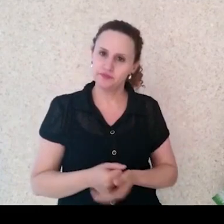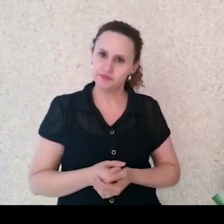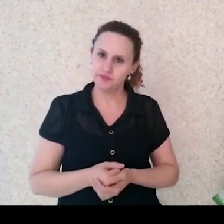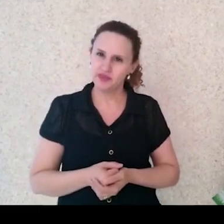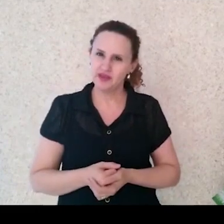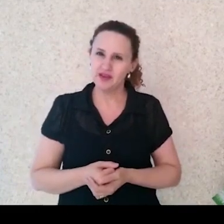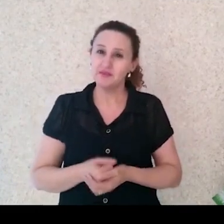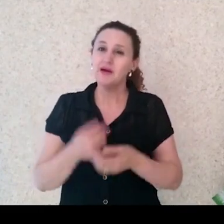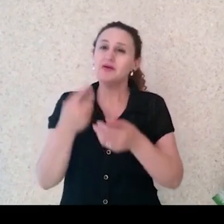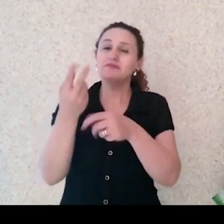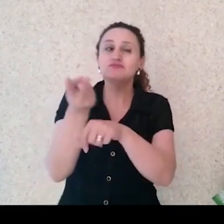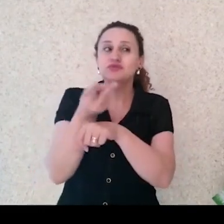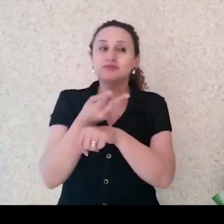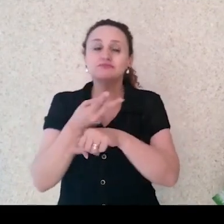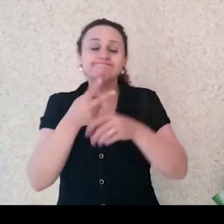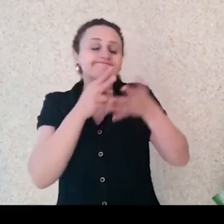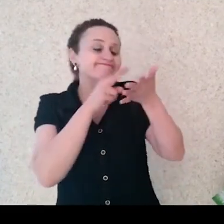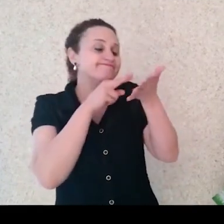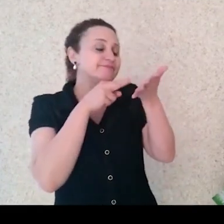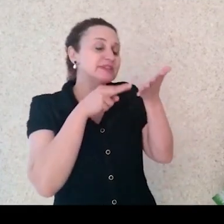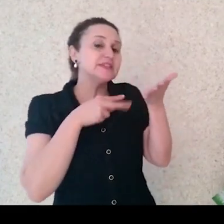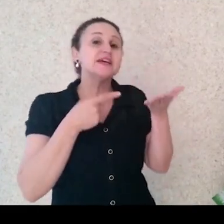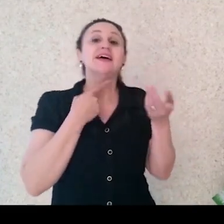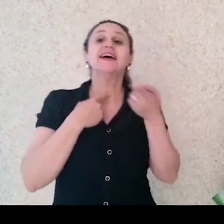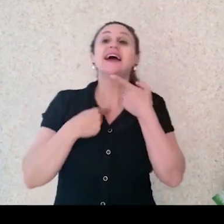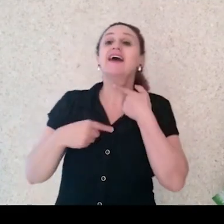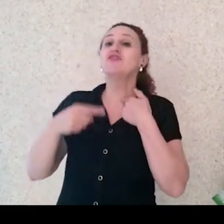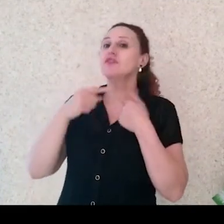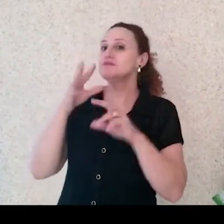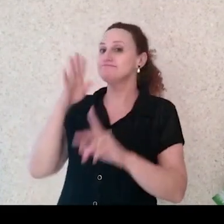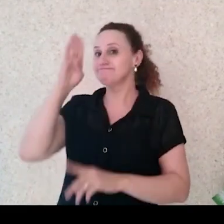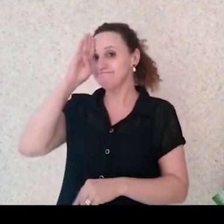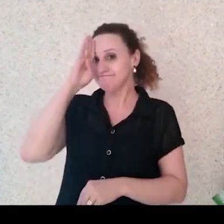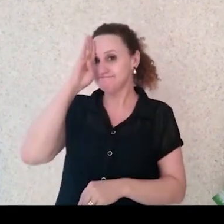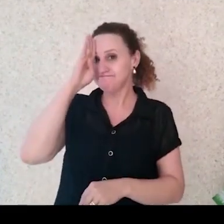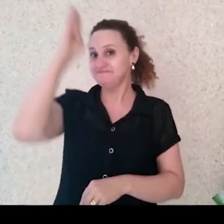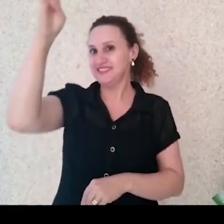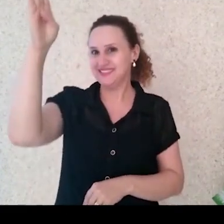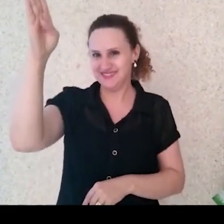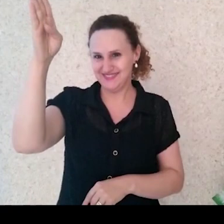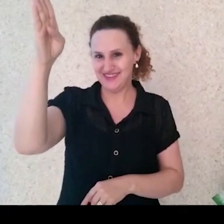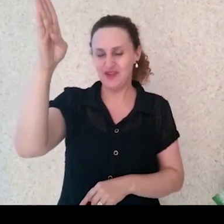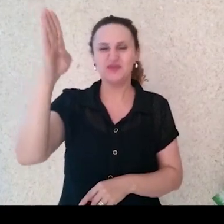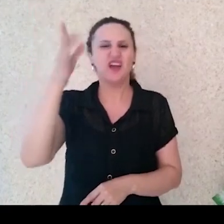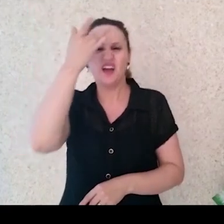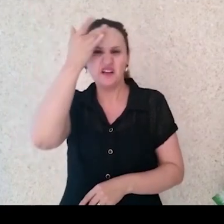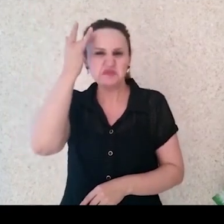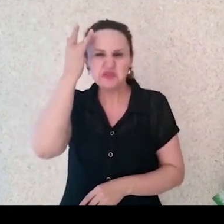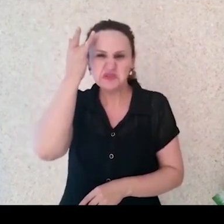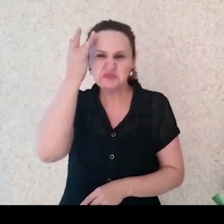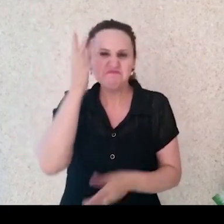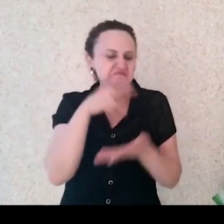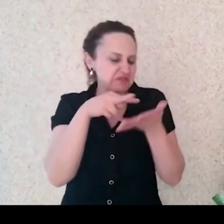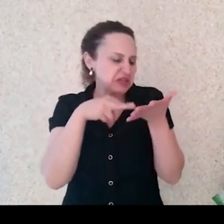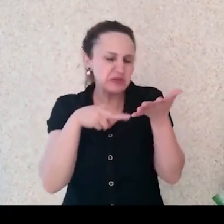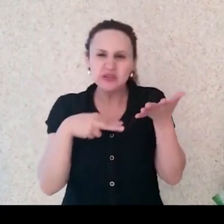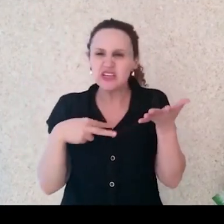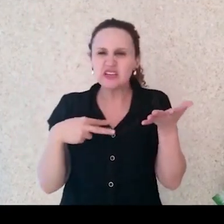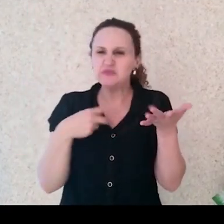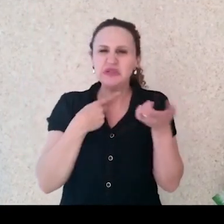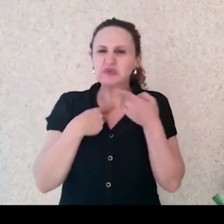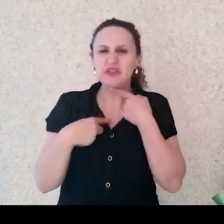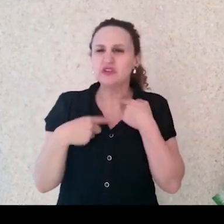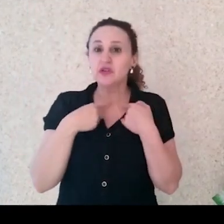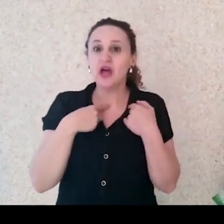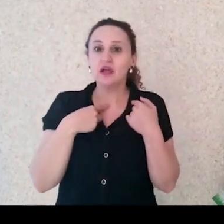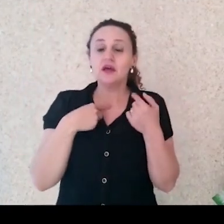buscar a leitura, é a vontade, a vontade de ler. As pessoas que não leem por vontade, elas leem porque são obrigadas,